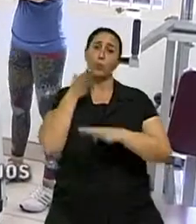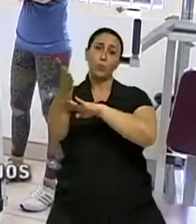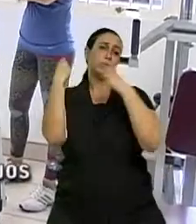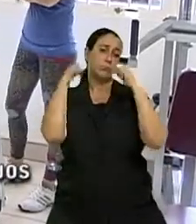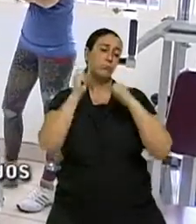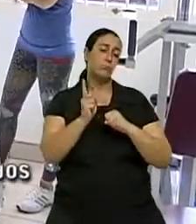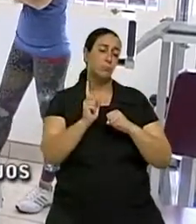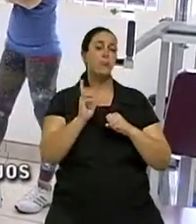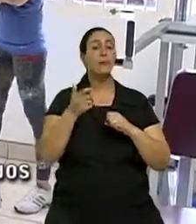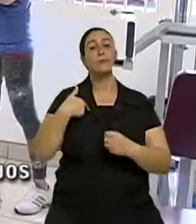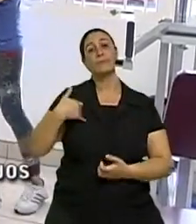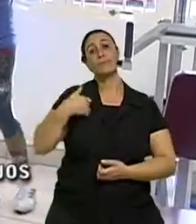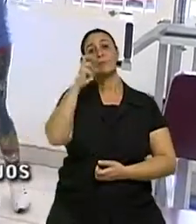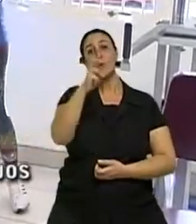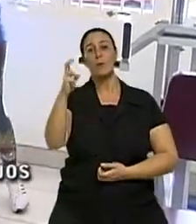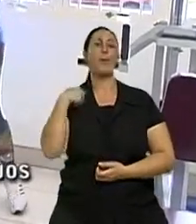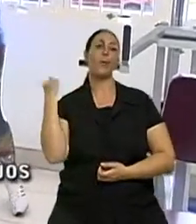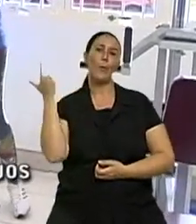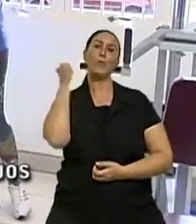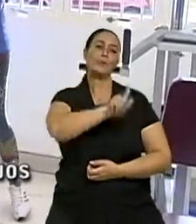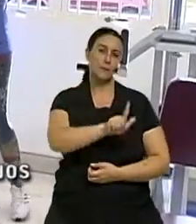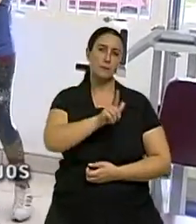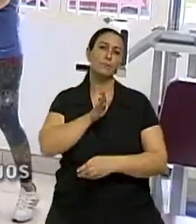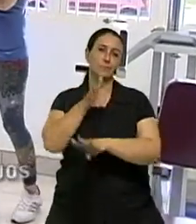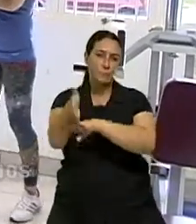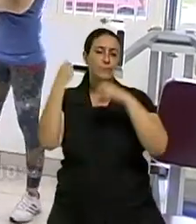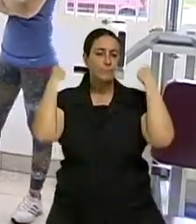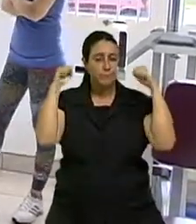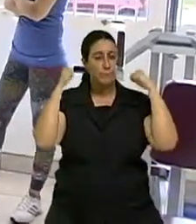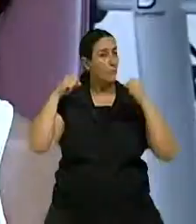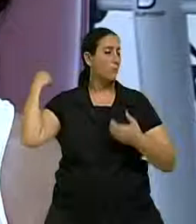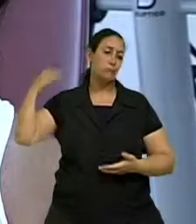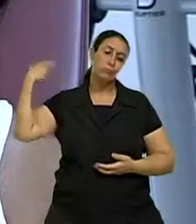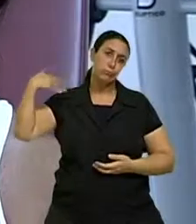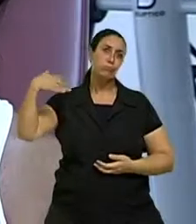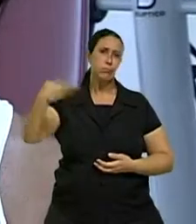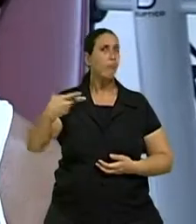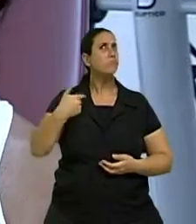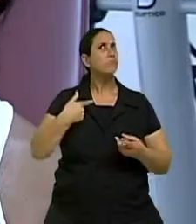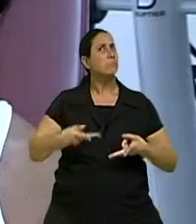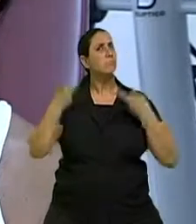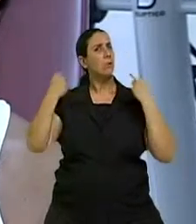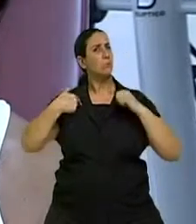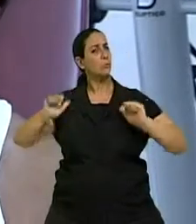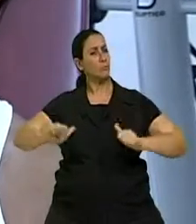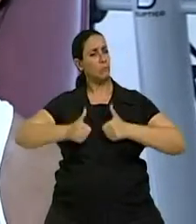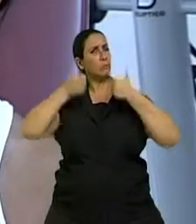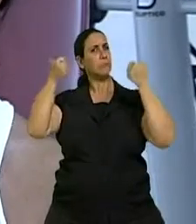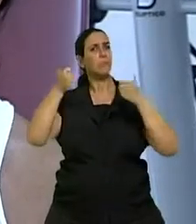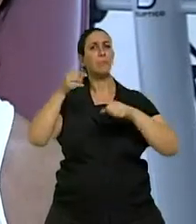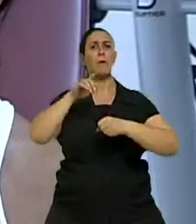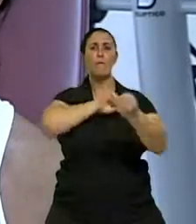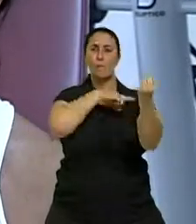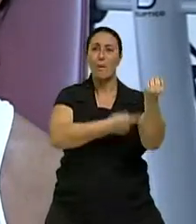só fui fazer isso com 55 anos. E desde então eu venho fazendo. E aí eu me senti bem mais fortalecida. Não caio